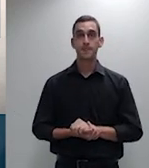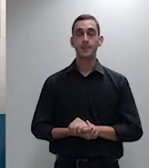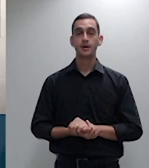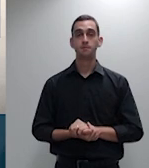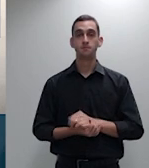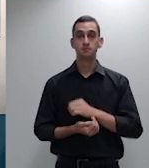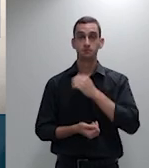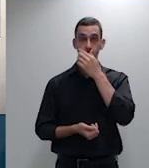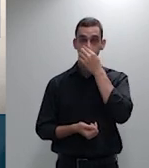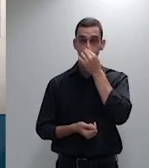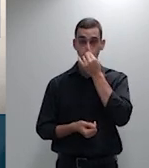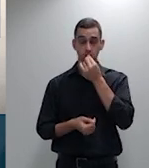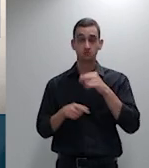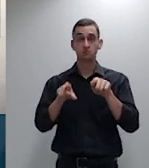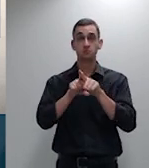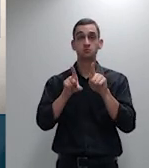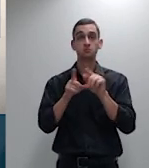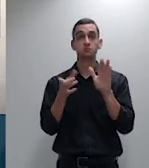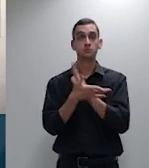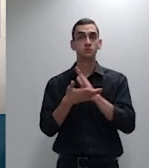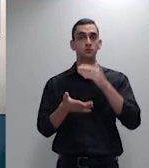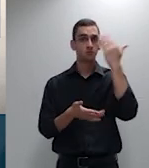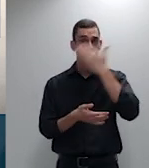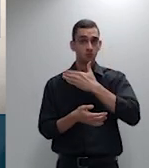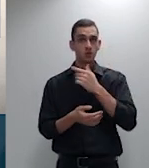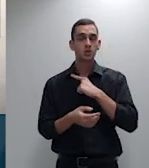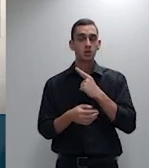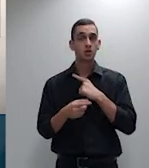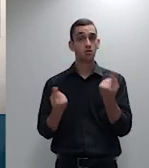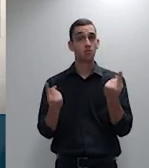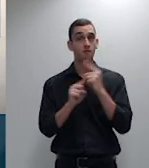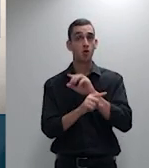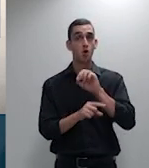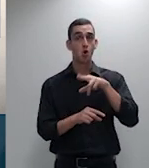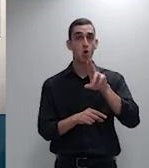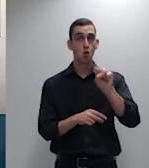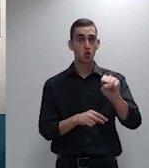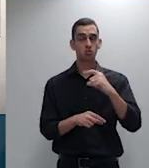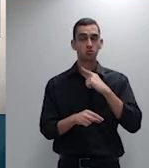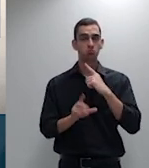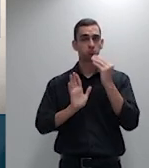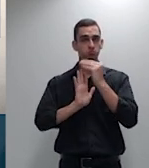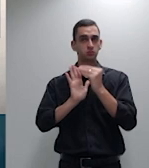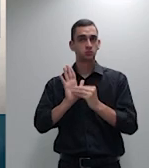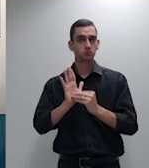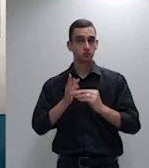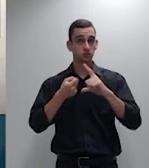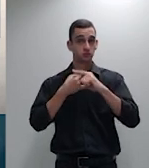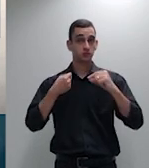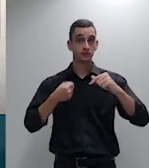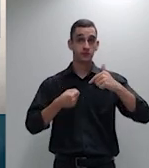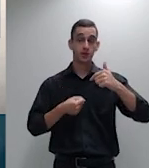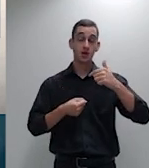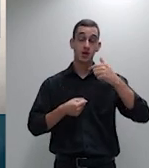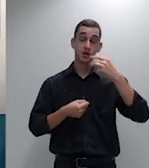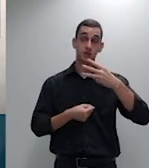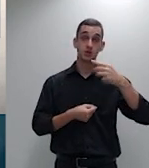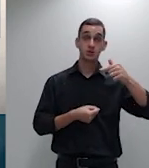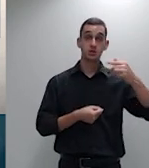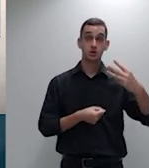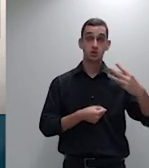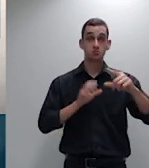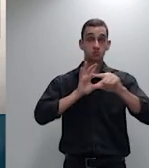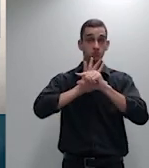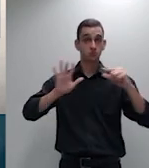a inversão do ônus probante nos termos do artigo 373 parágrafo primeiro do CPC 2015